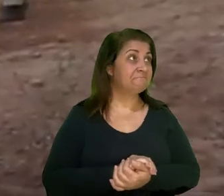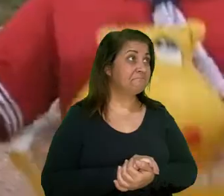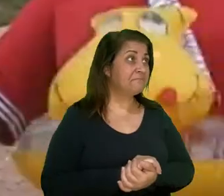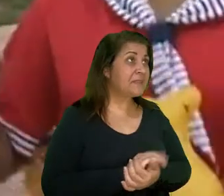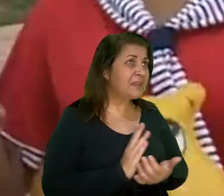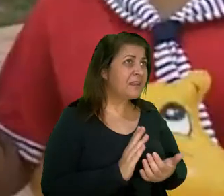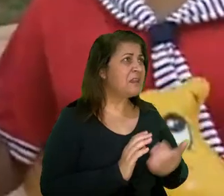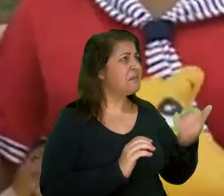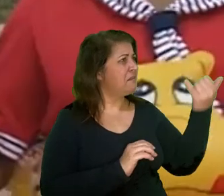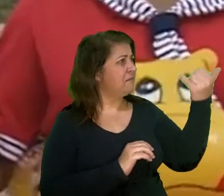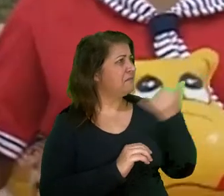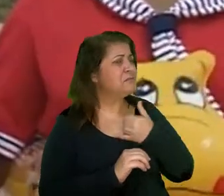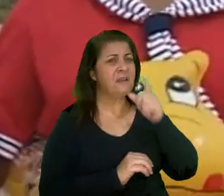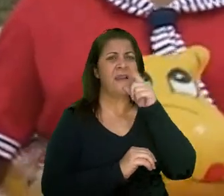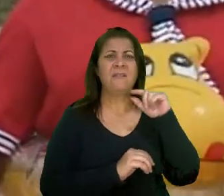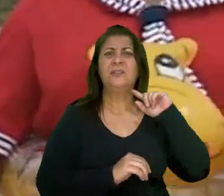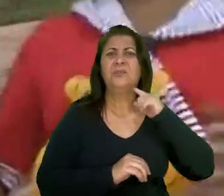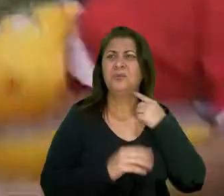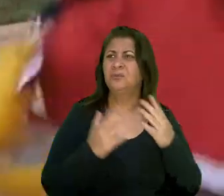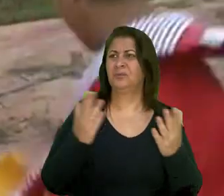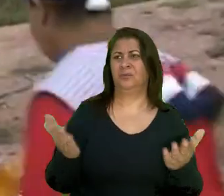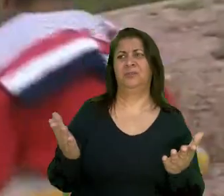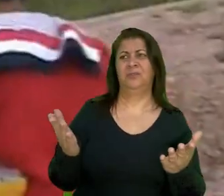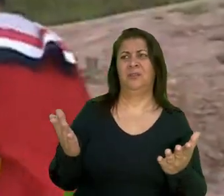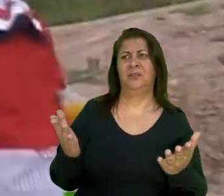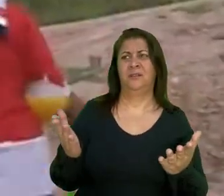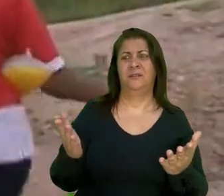Ele já não falou que essa água é suja, pessoal?